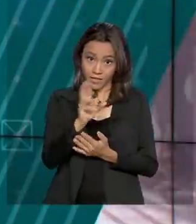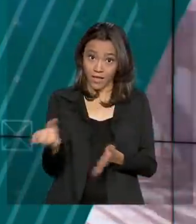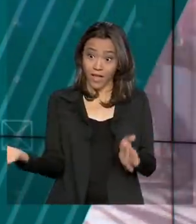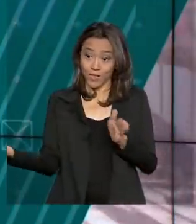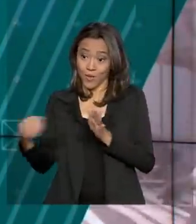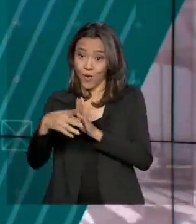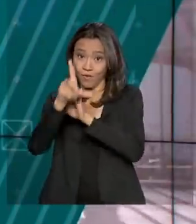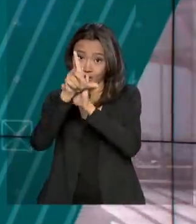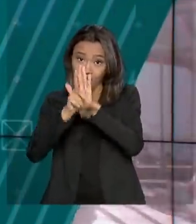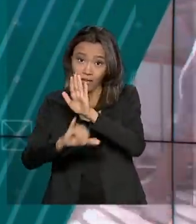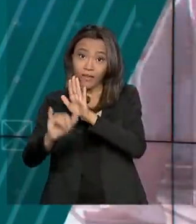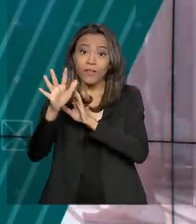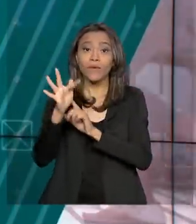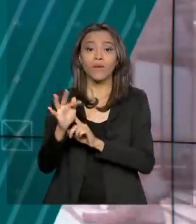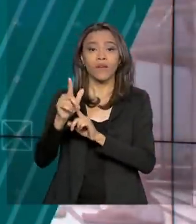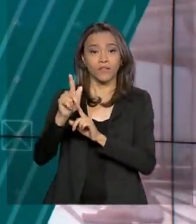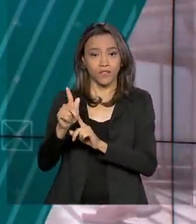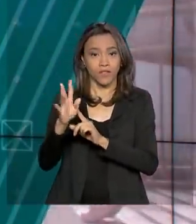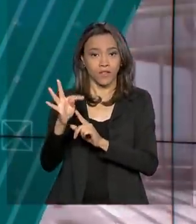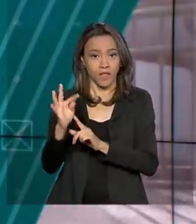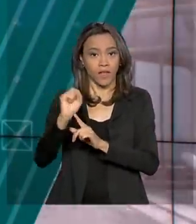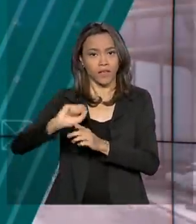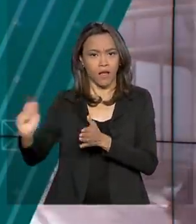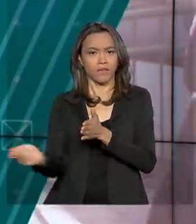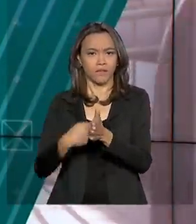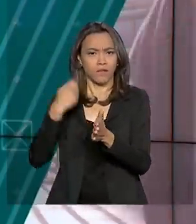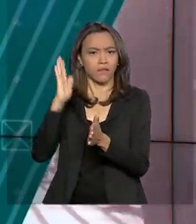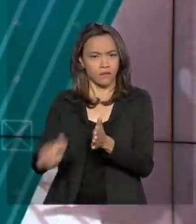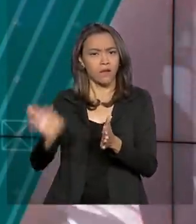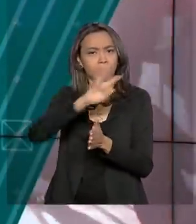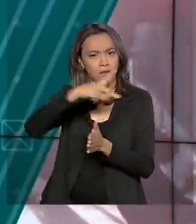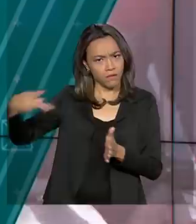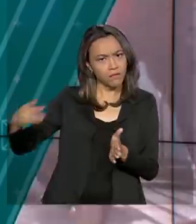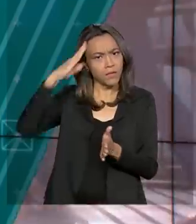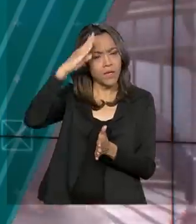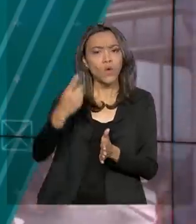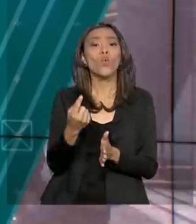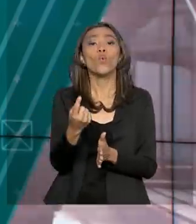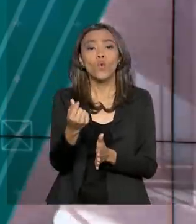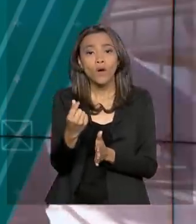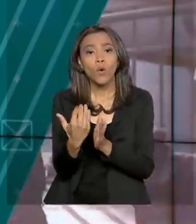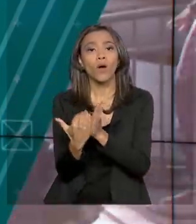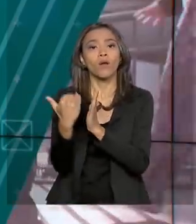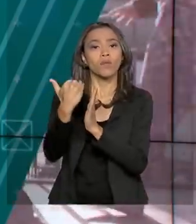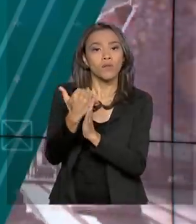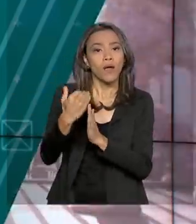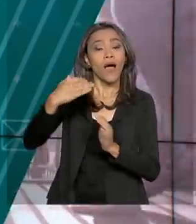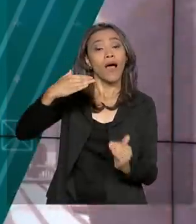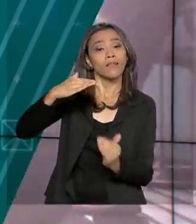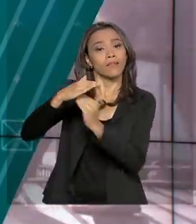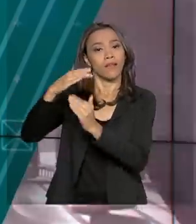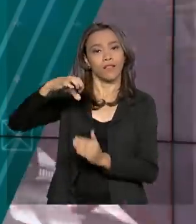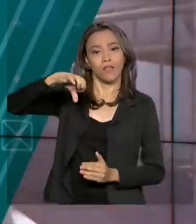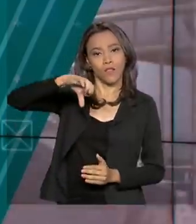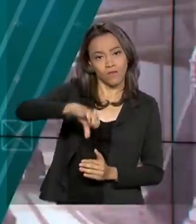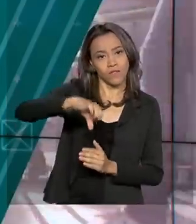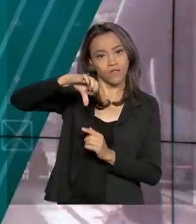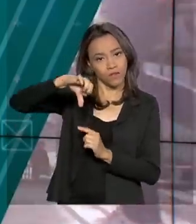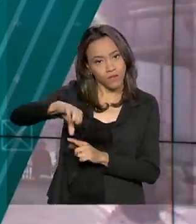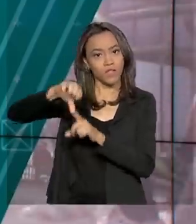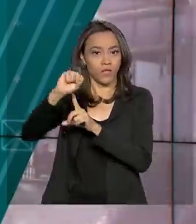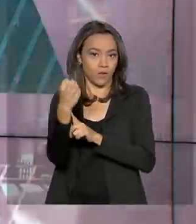nova lei do FGTS sancionada pelo presidente Jair Bolsonaro, o valor a ser sacado pode ser até R$